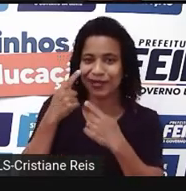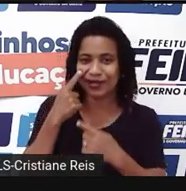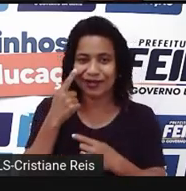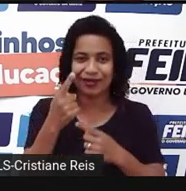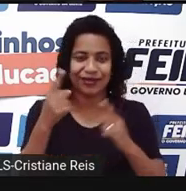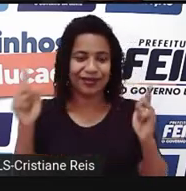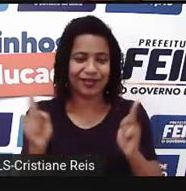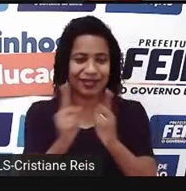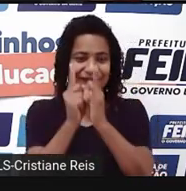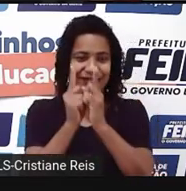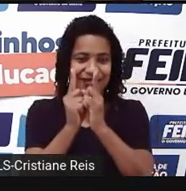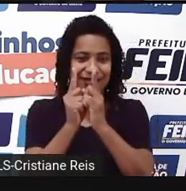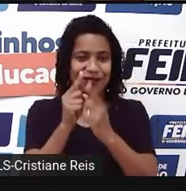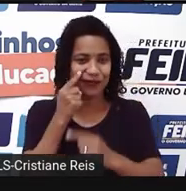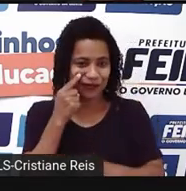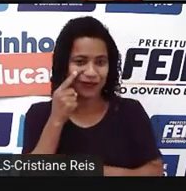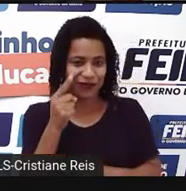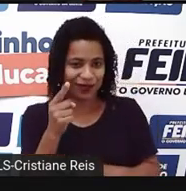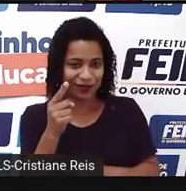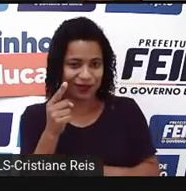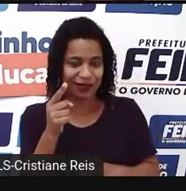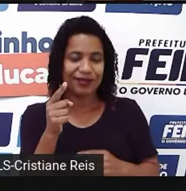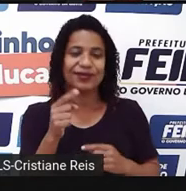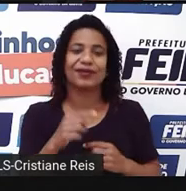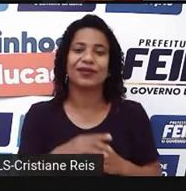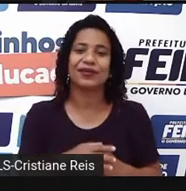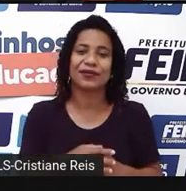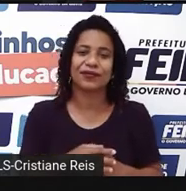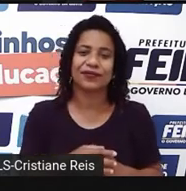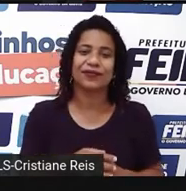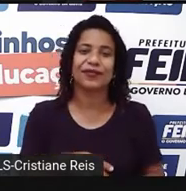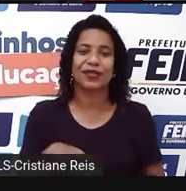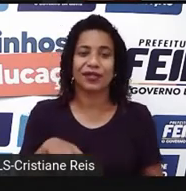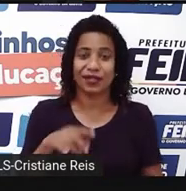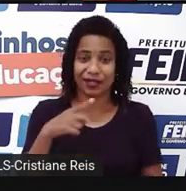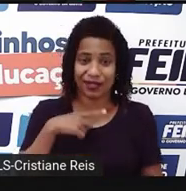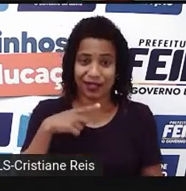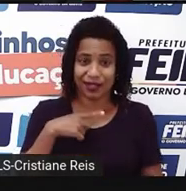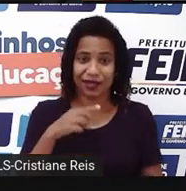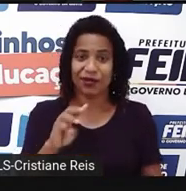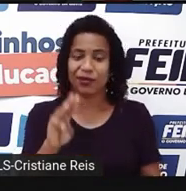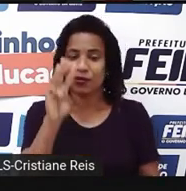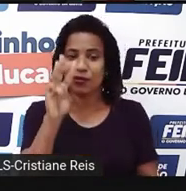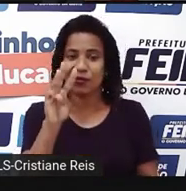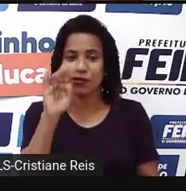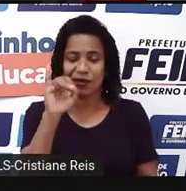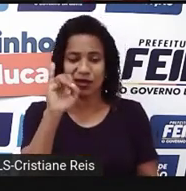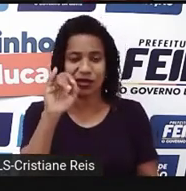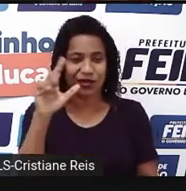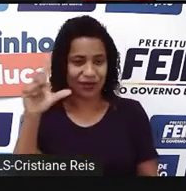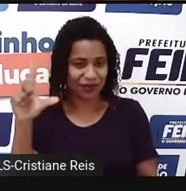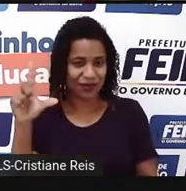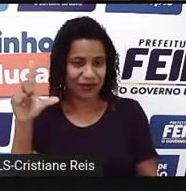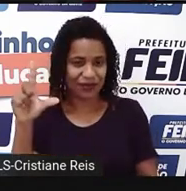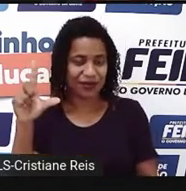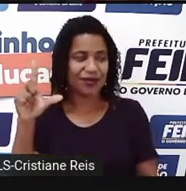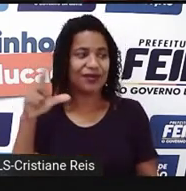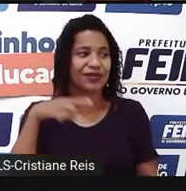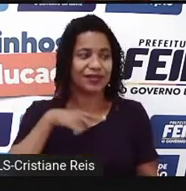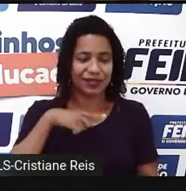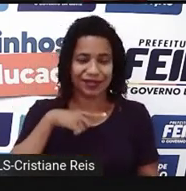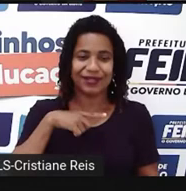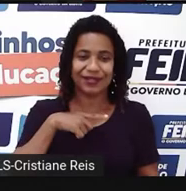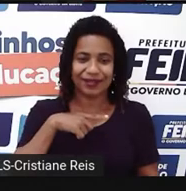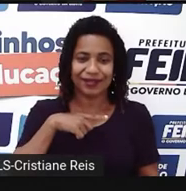forma contrata. Em vez de usar o eu, o que é mais indicado para o inglês formal,